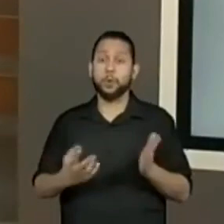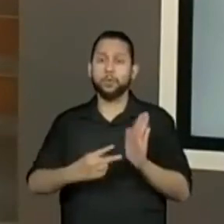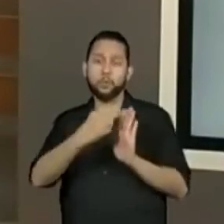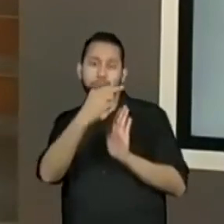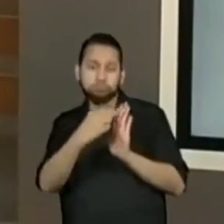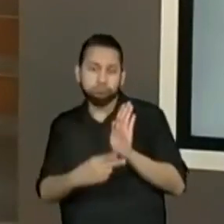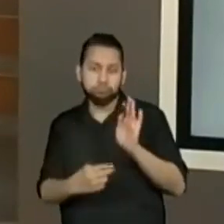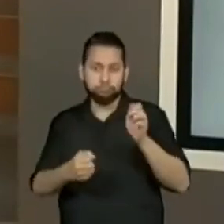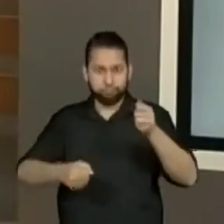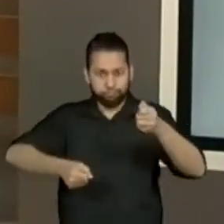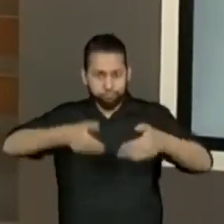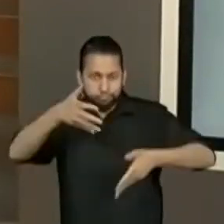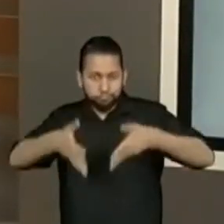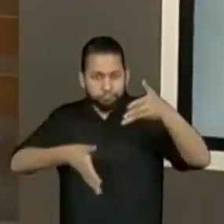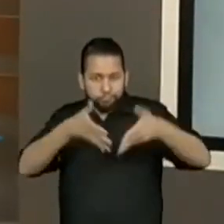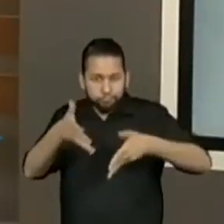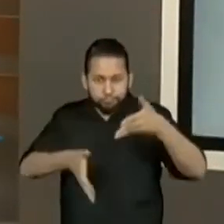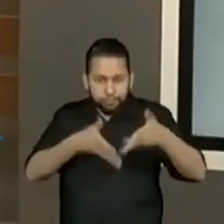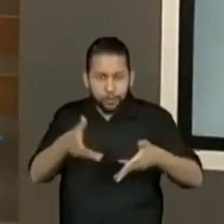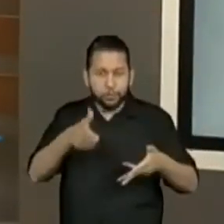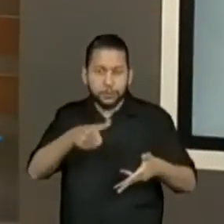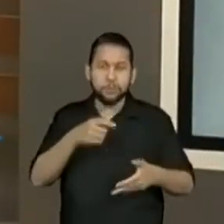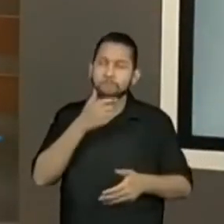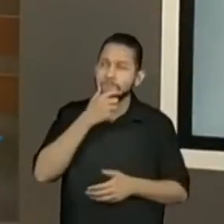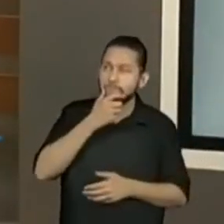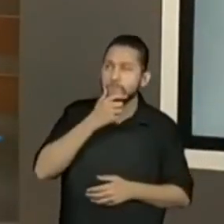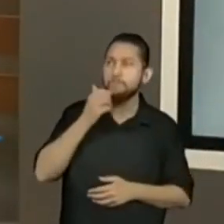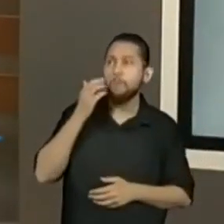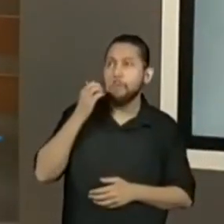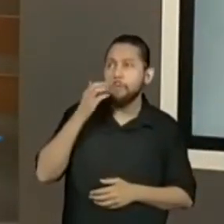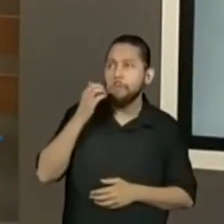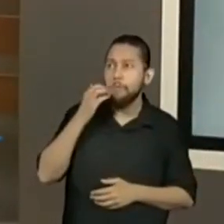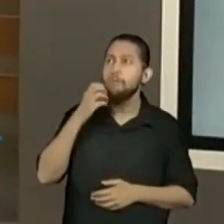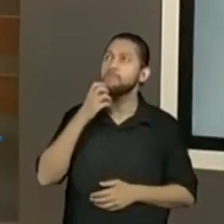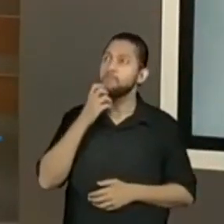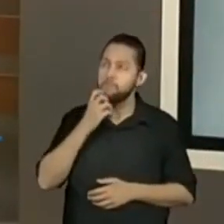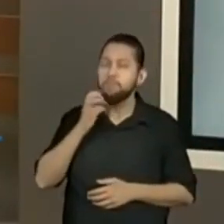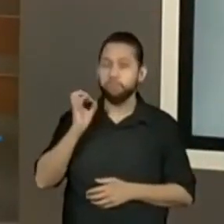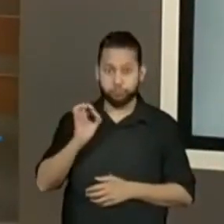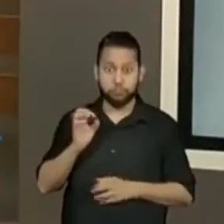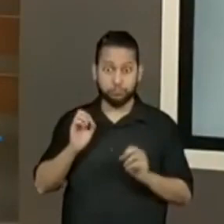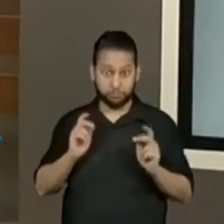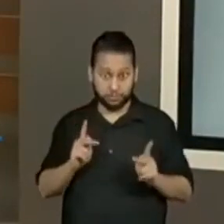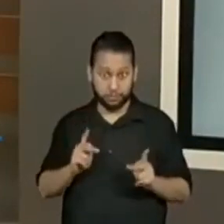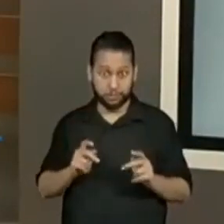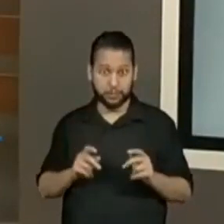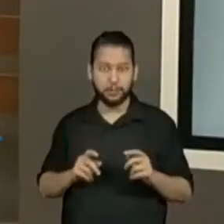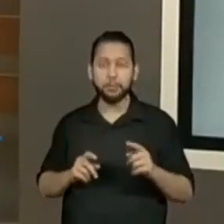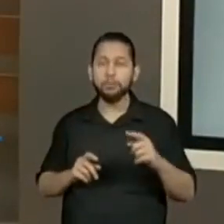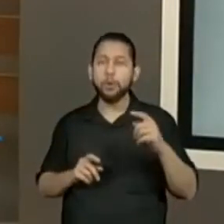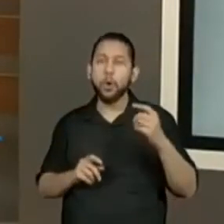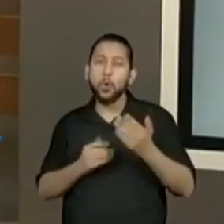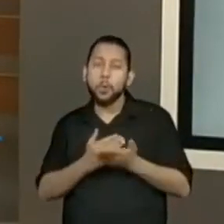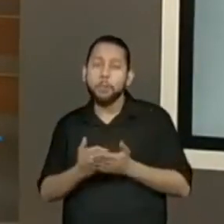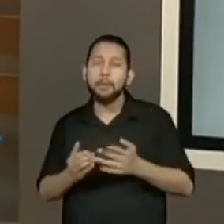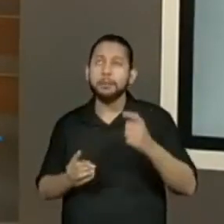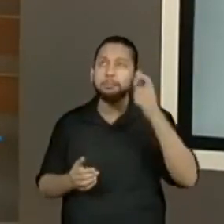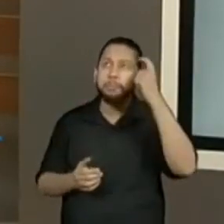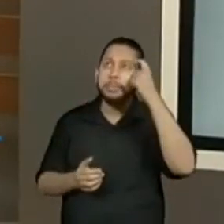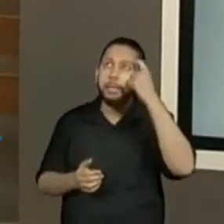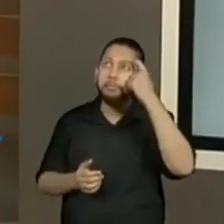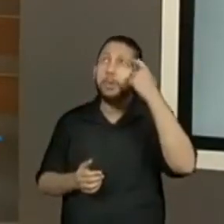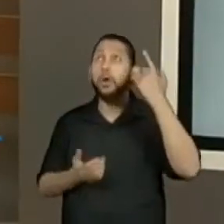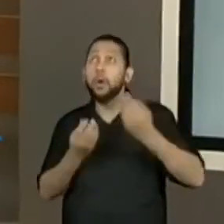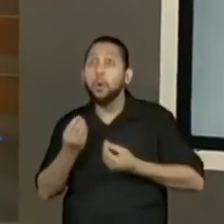for fazer ali, vocês vão começar a entender por que nós vamos trabalhar também, né, a brincadeiras